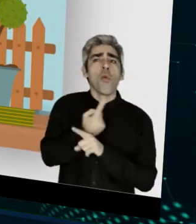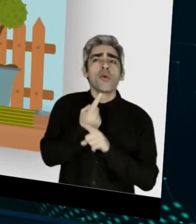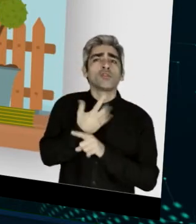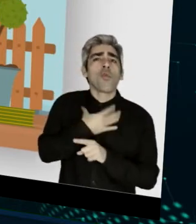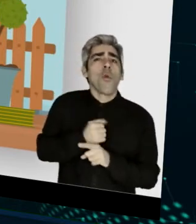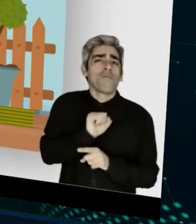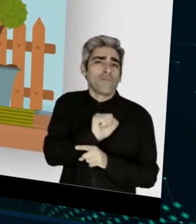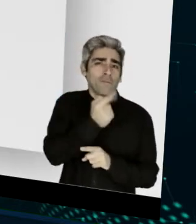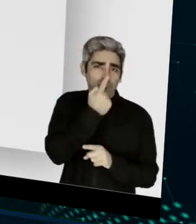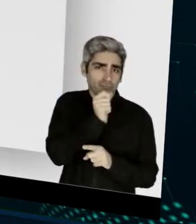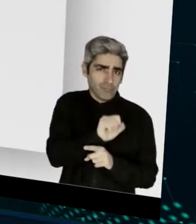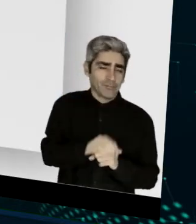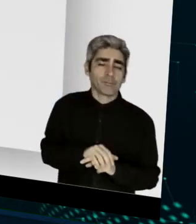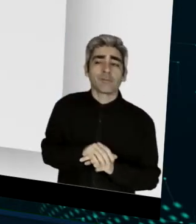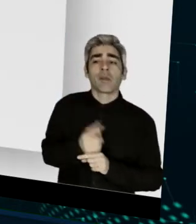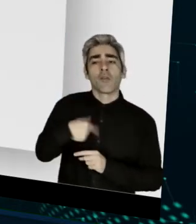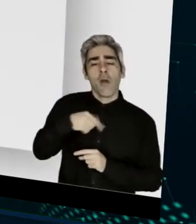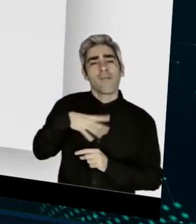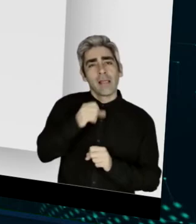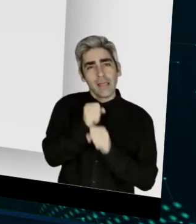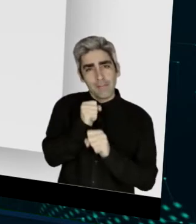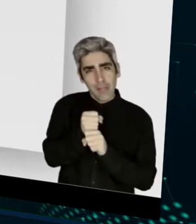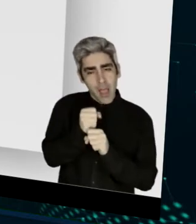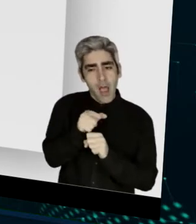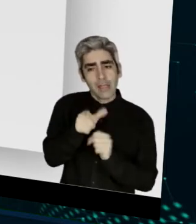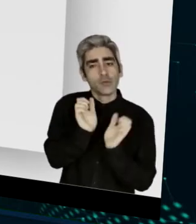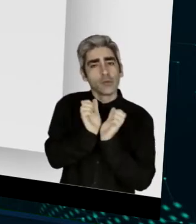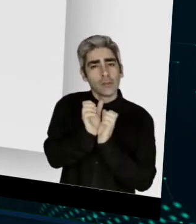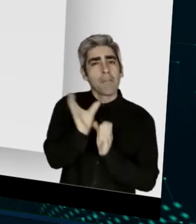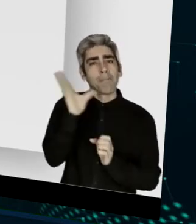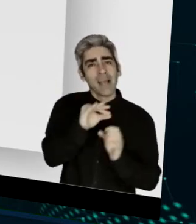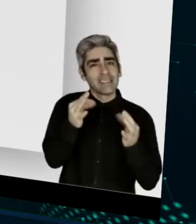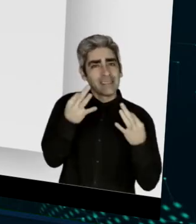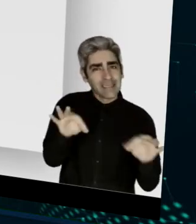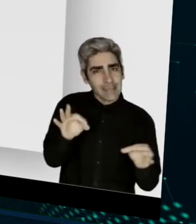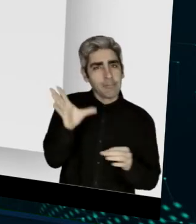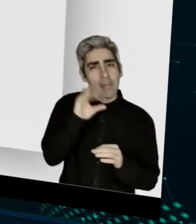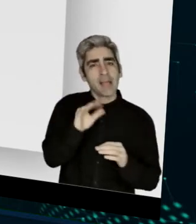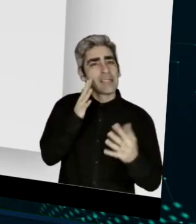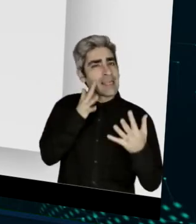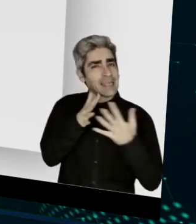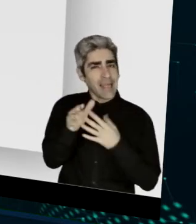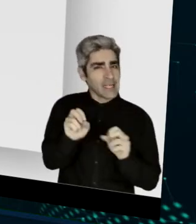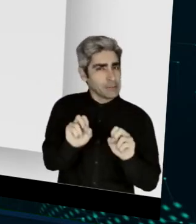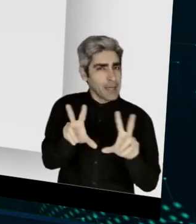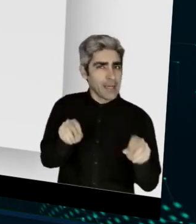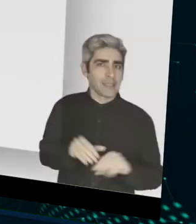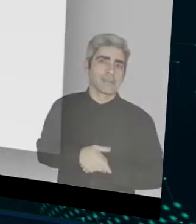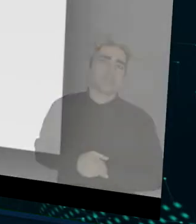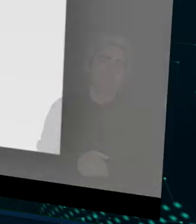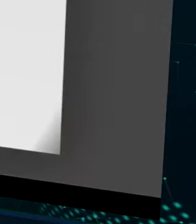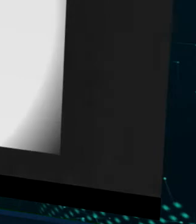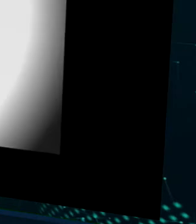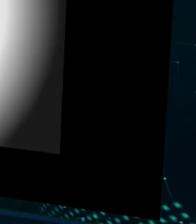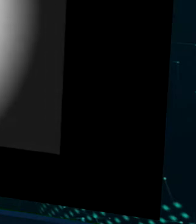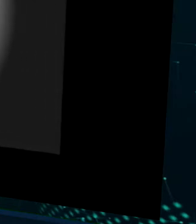e para os próprios serviços. Hoje, o cidadão pode ver a sua carreira contributiva e simular o valor da pensão